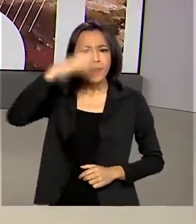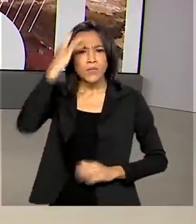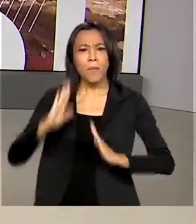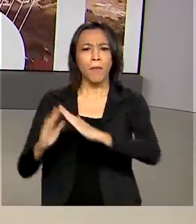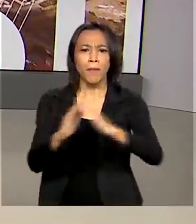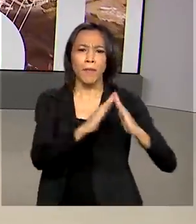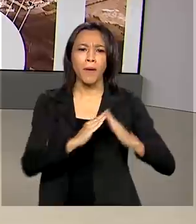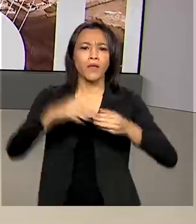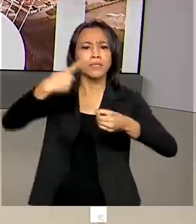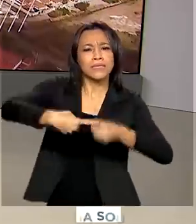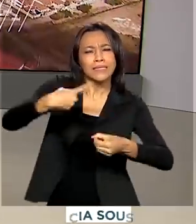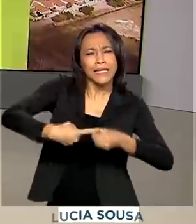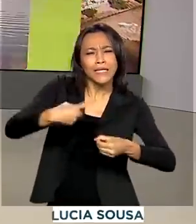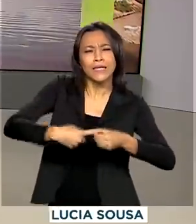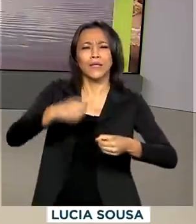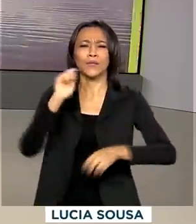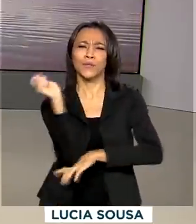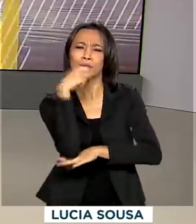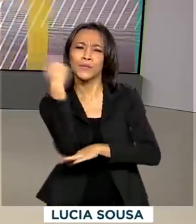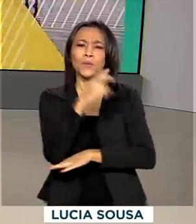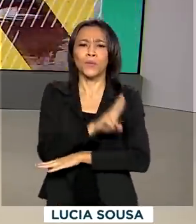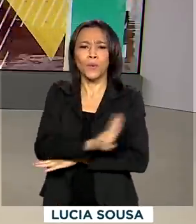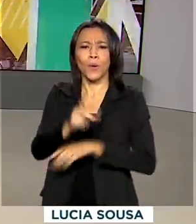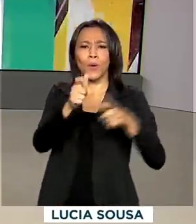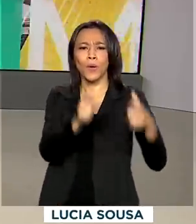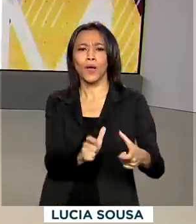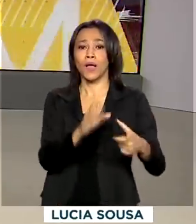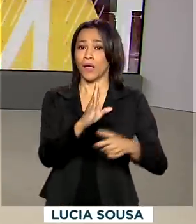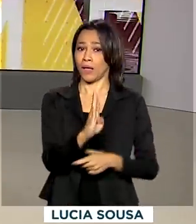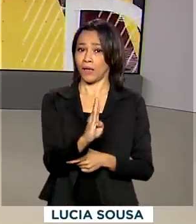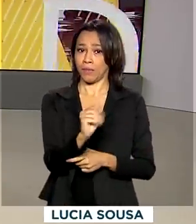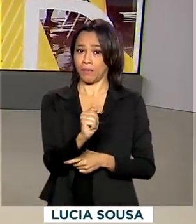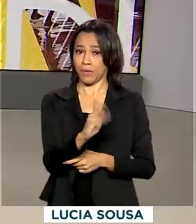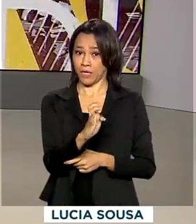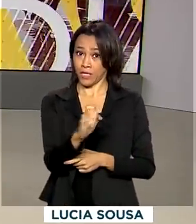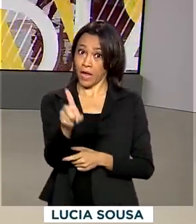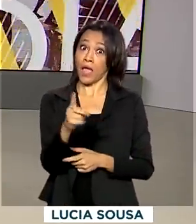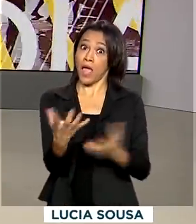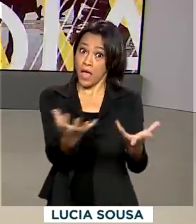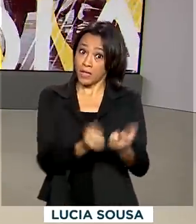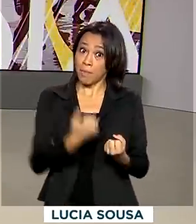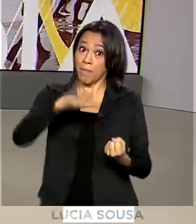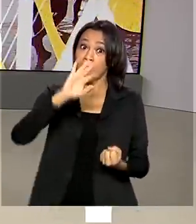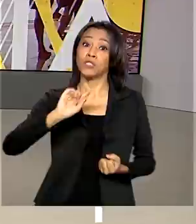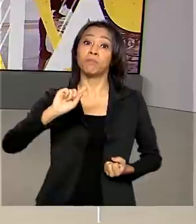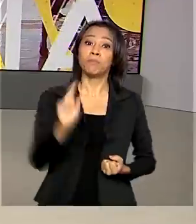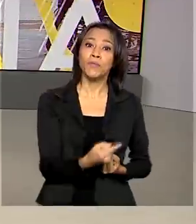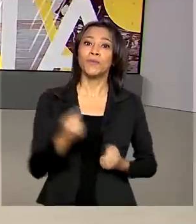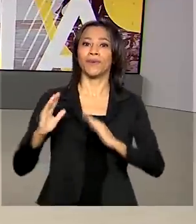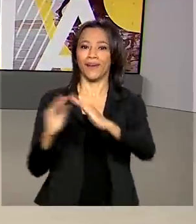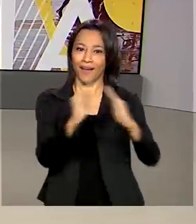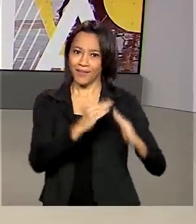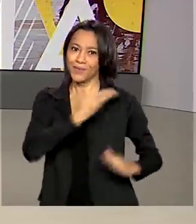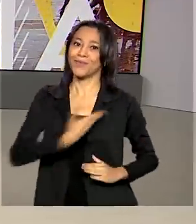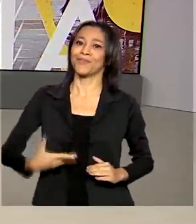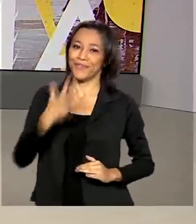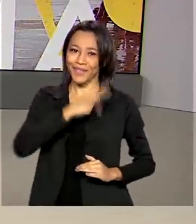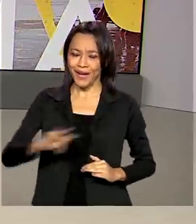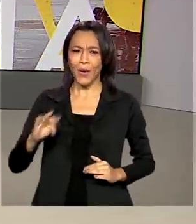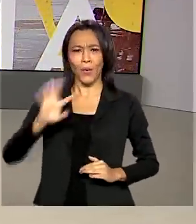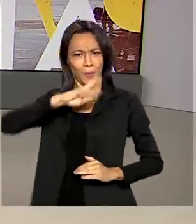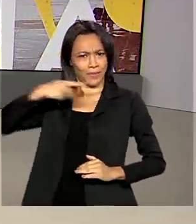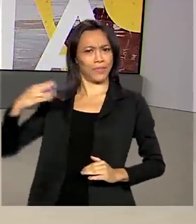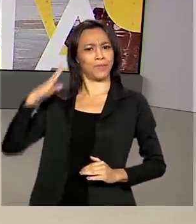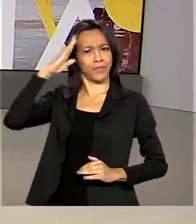Bagé, no interior do Rio Grande do Sul, recebem hoje mais de mil casas do governo federal. O presidente Jair Bolsonaro embarcou agora